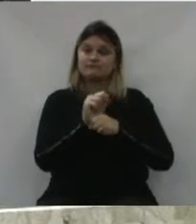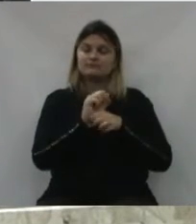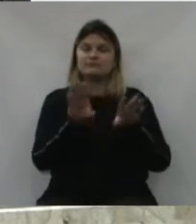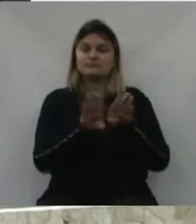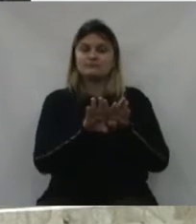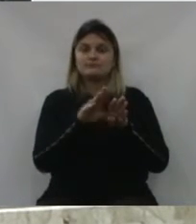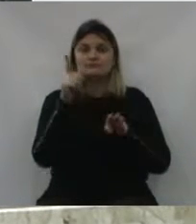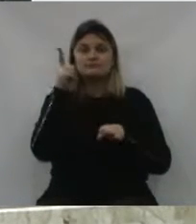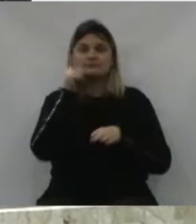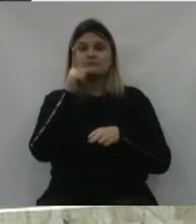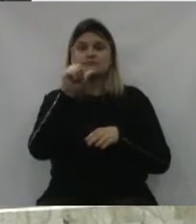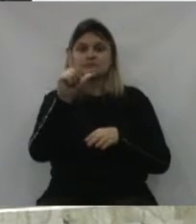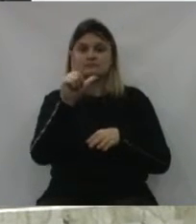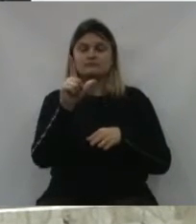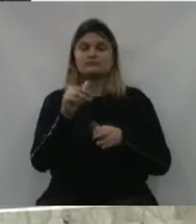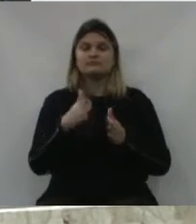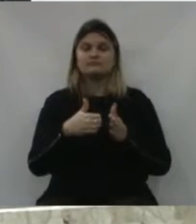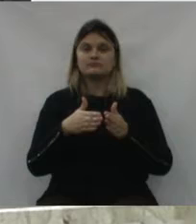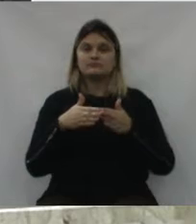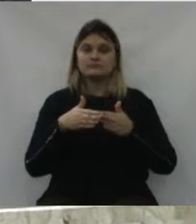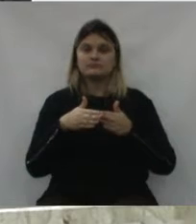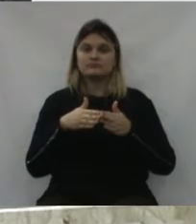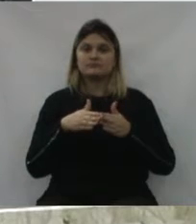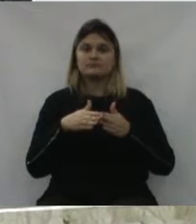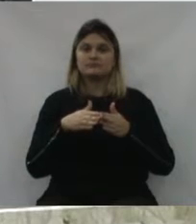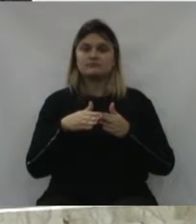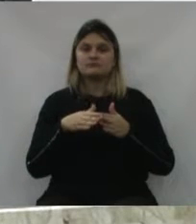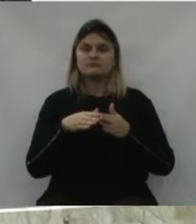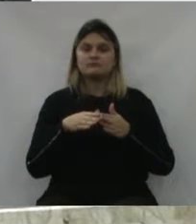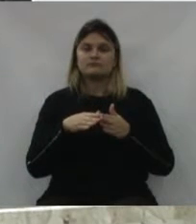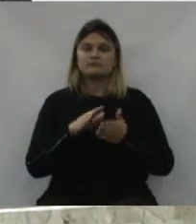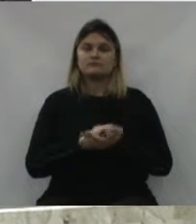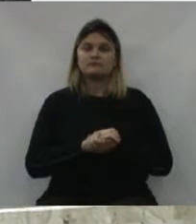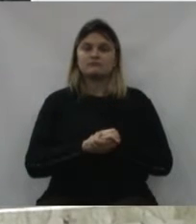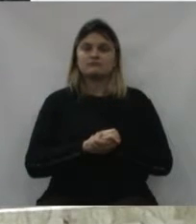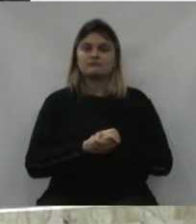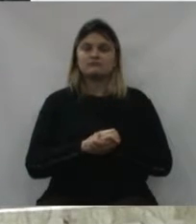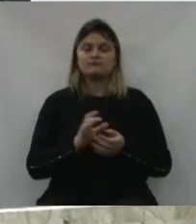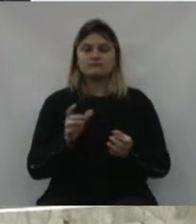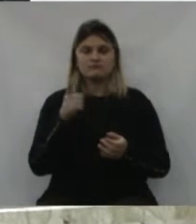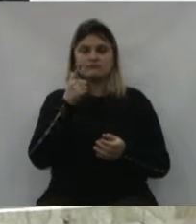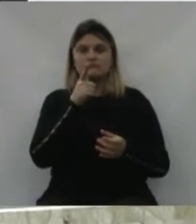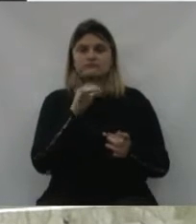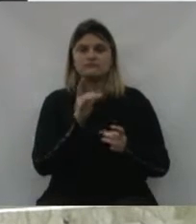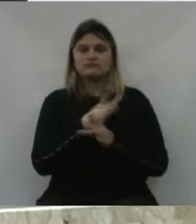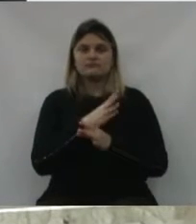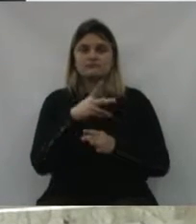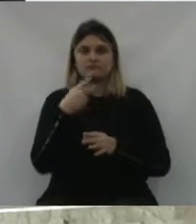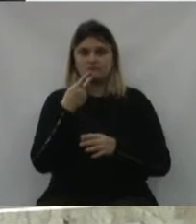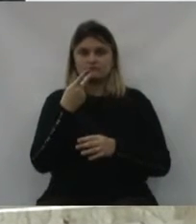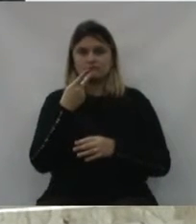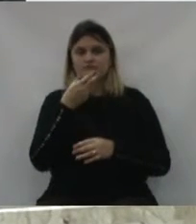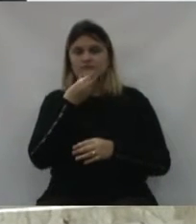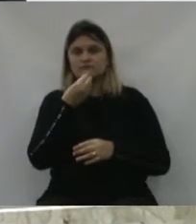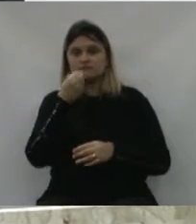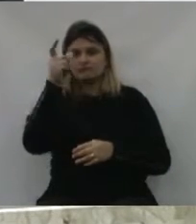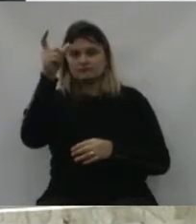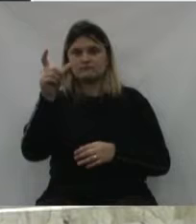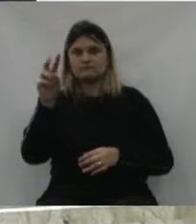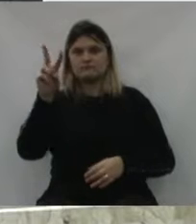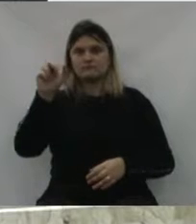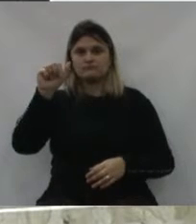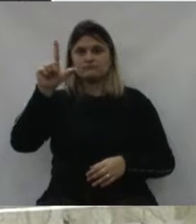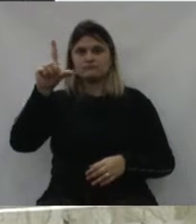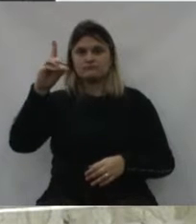esperamos que também seja atendido esse pleito. E só para terminar, falar do o Sr.